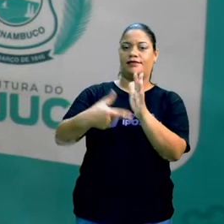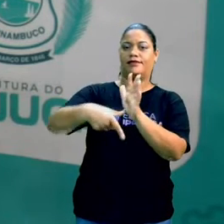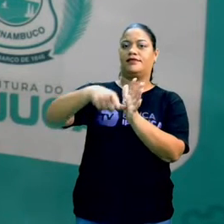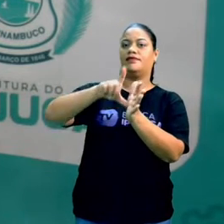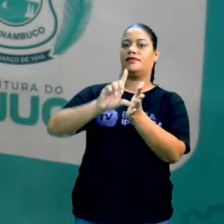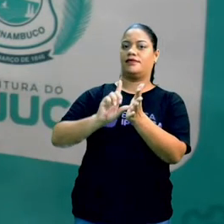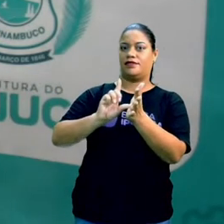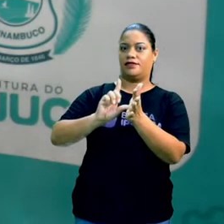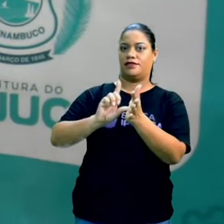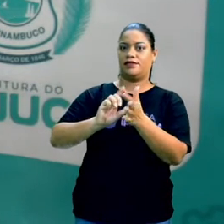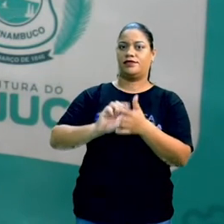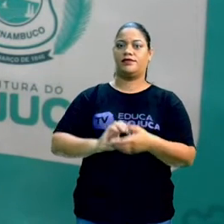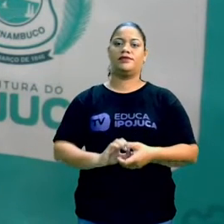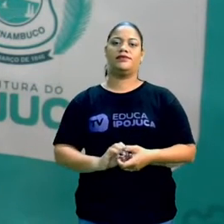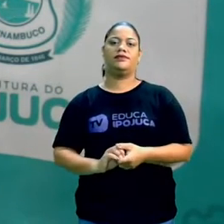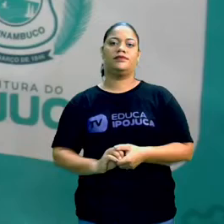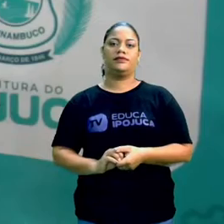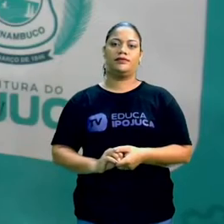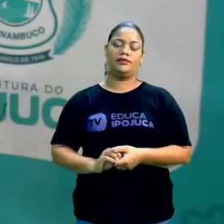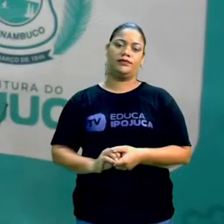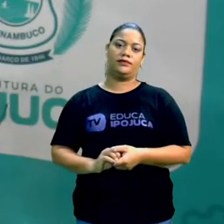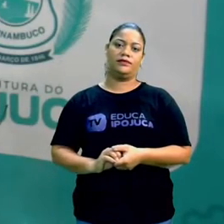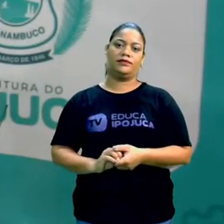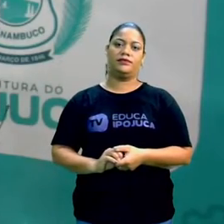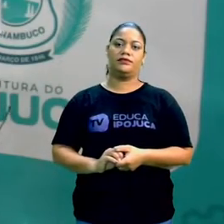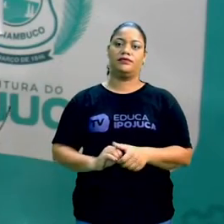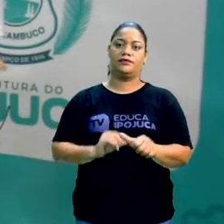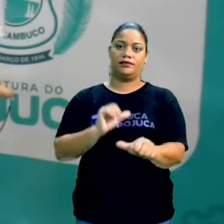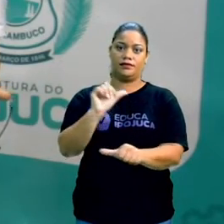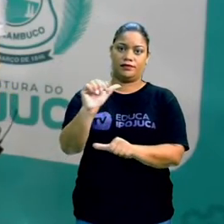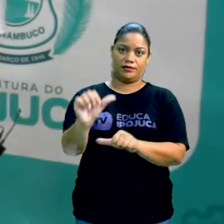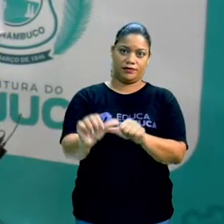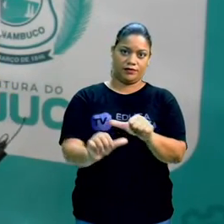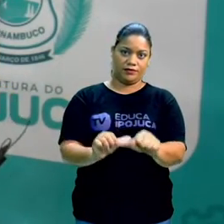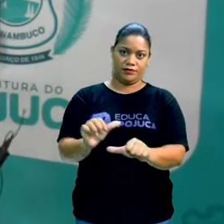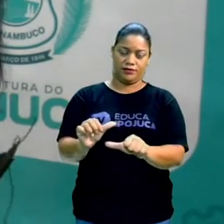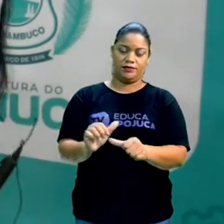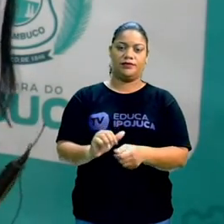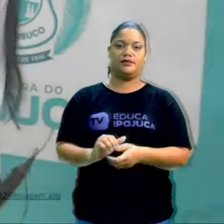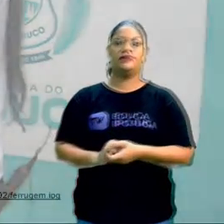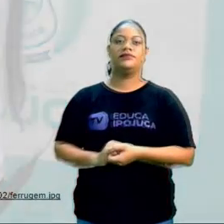Agora vamos ver transformações não reversíveis.